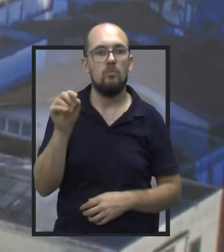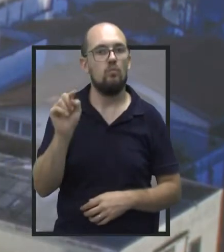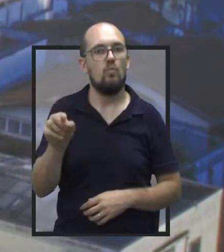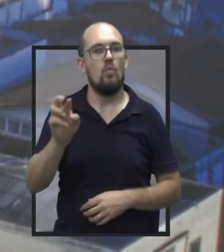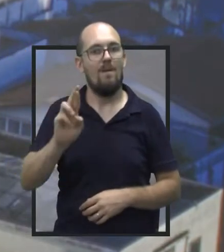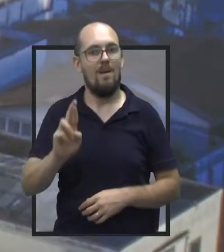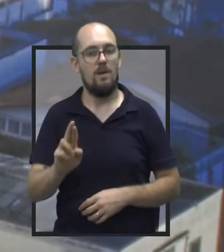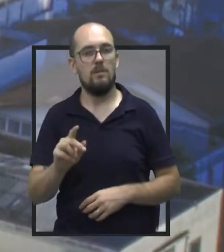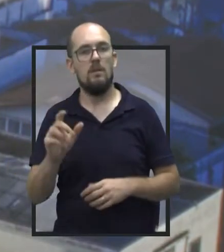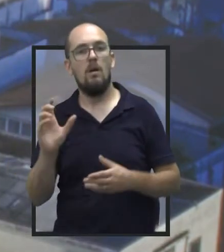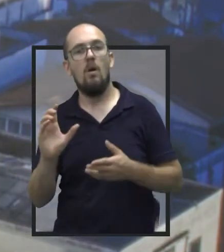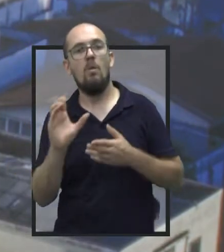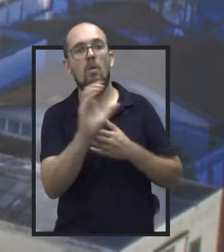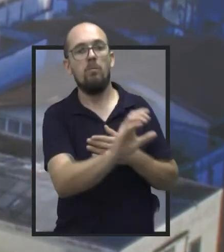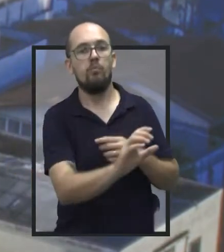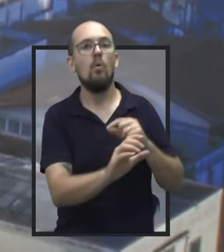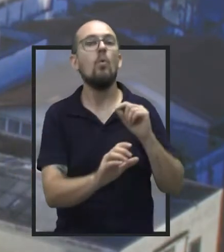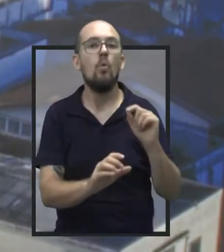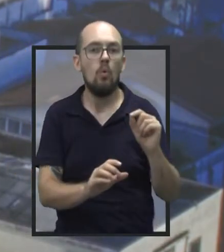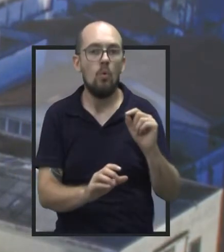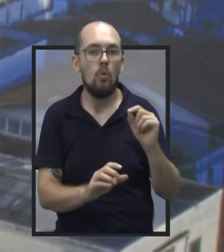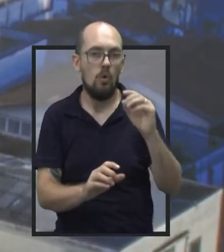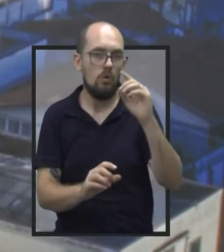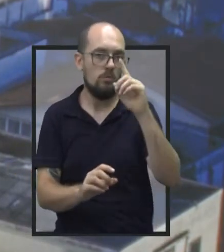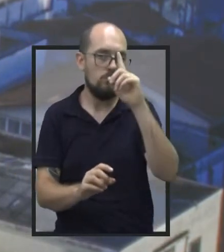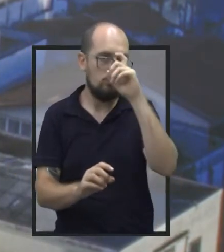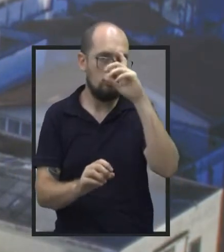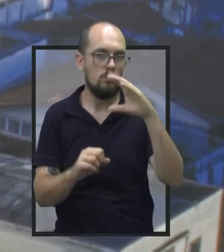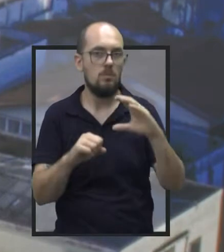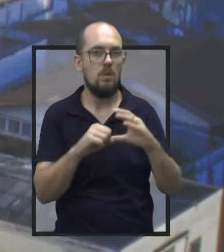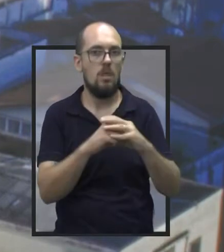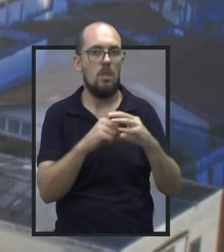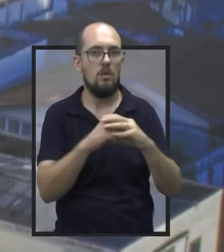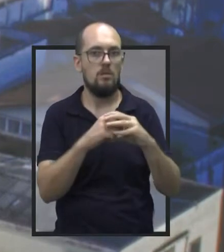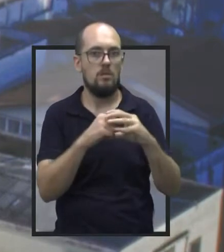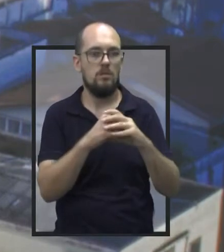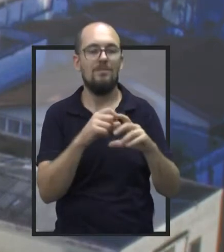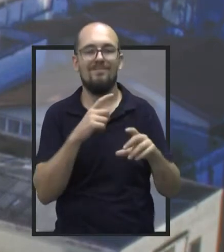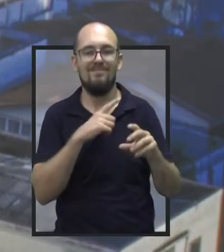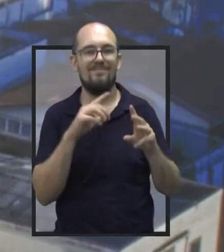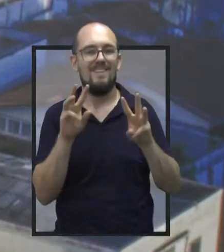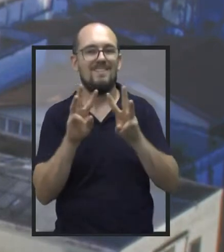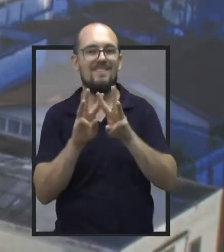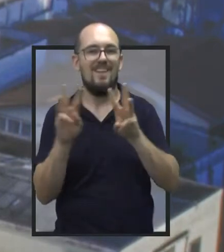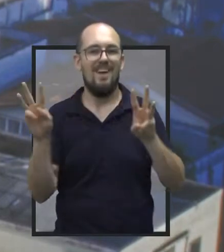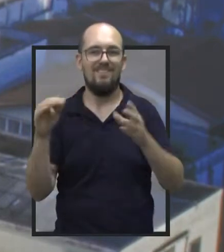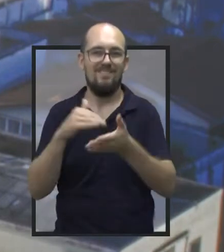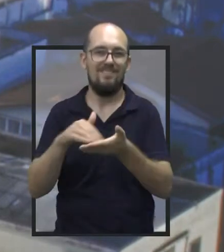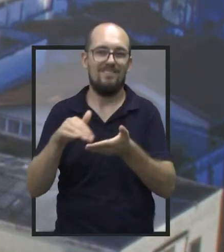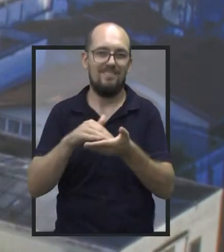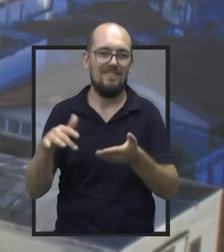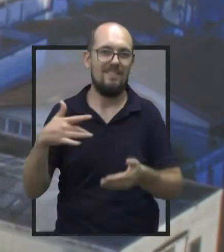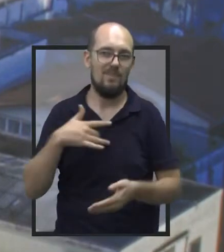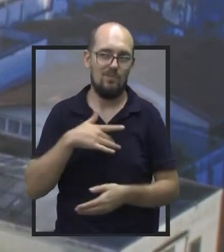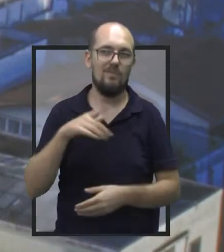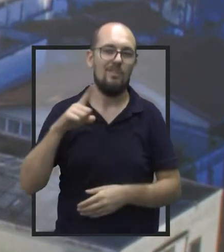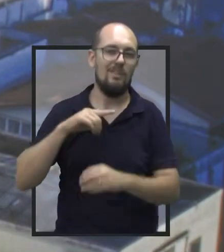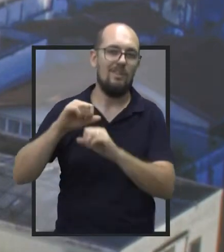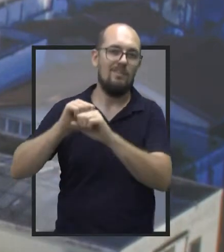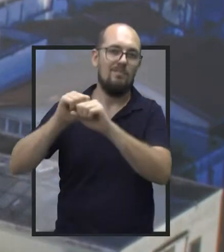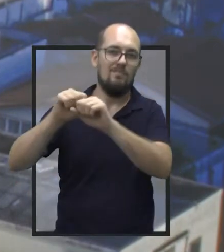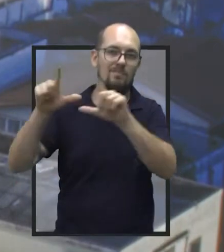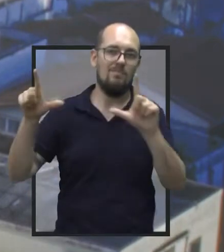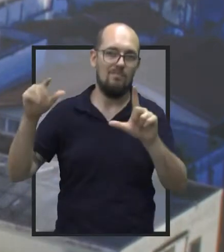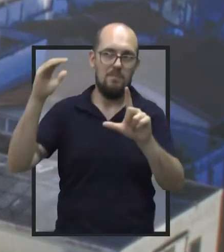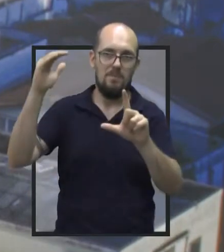enviada no nome da Santa Casa. Está lá até no site da Secretaria do Estado da Saúde. E essa emenda veio